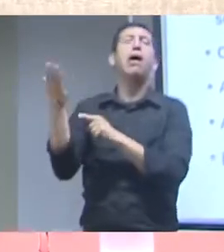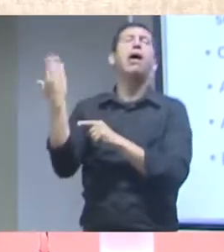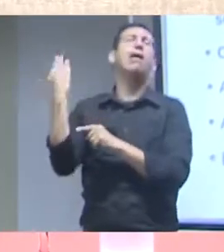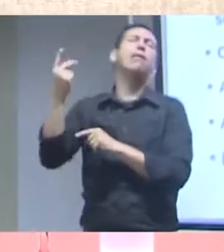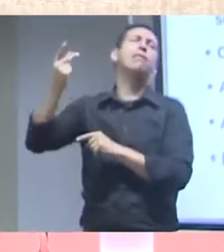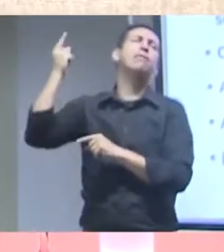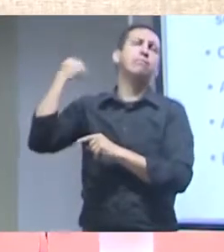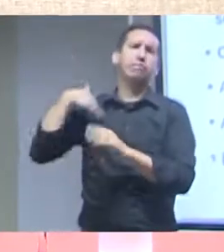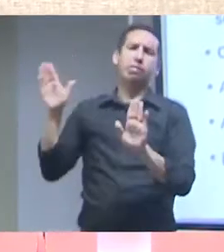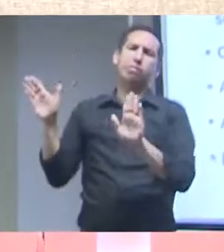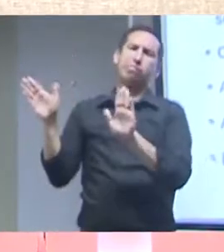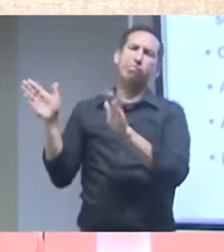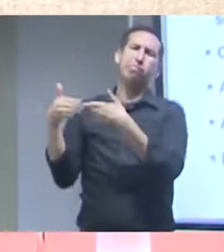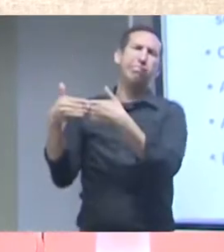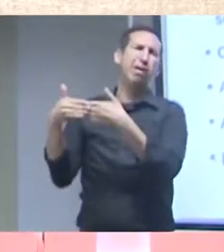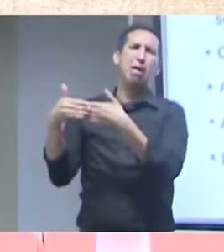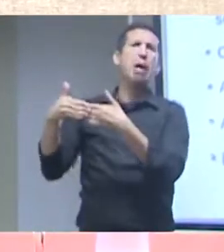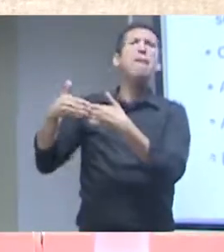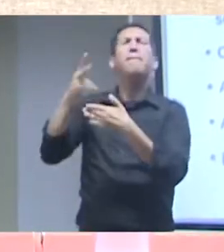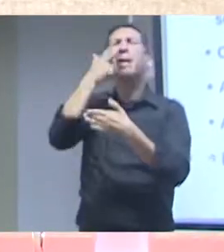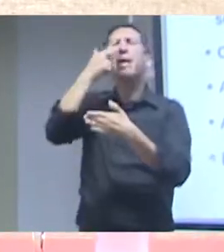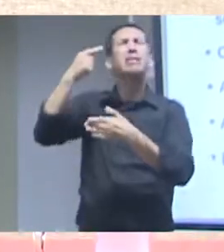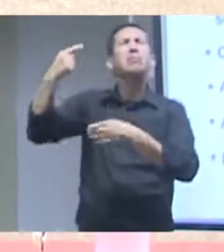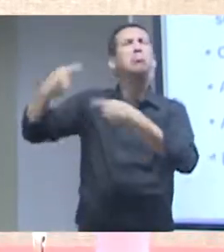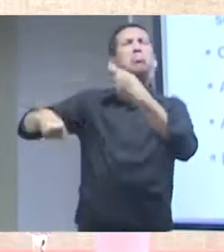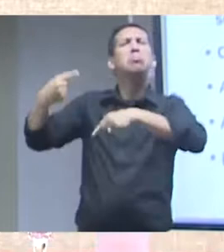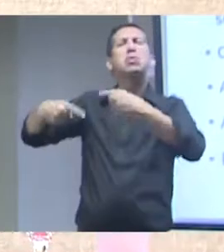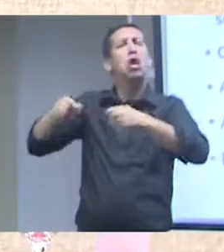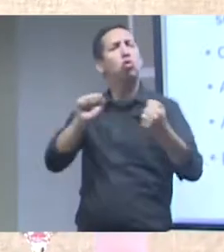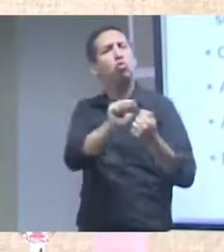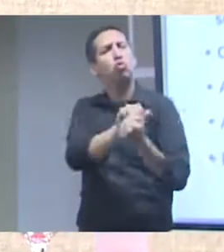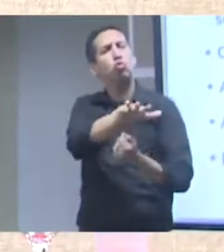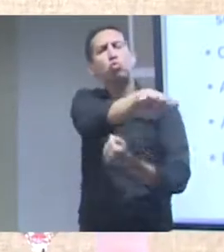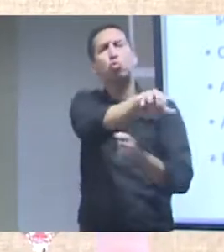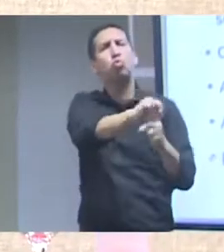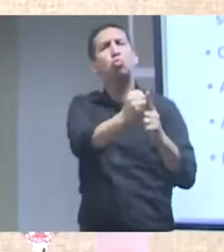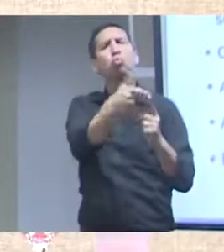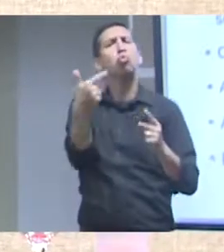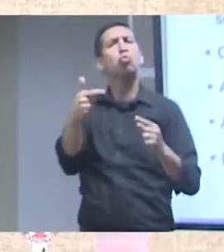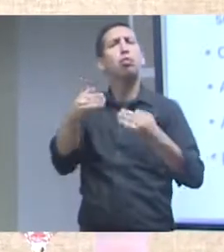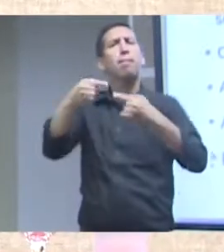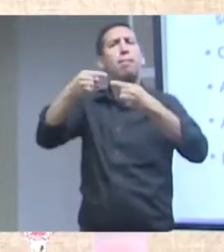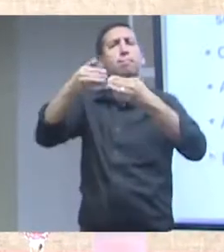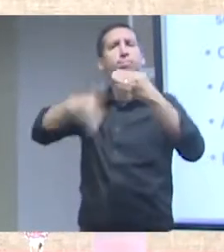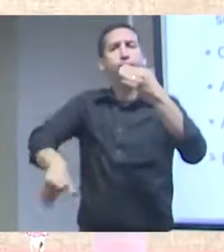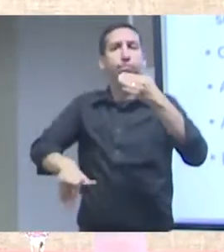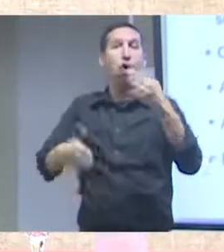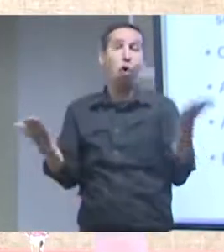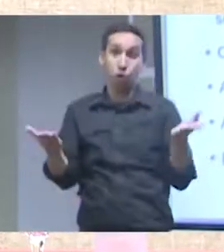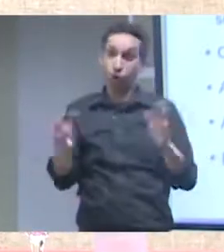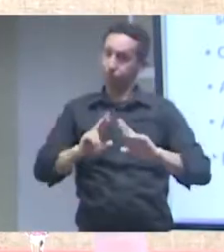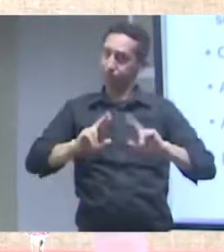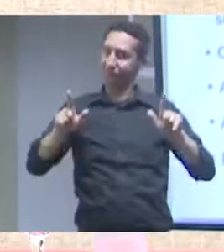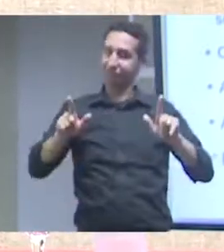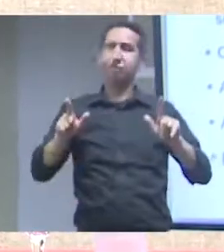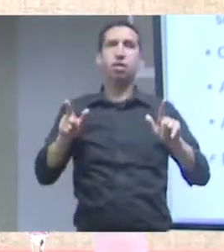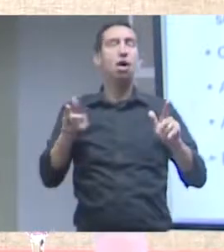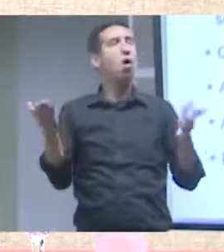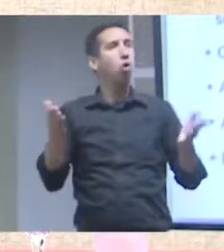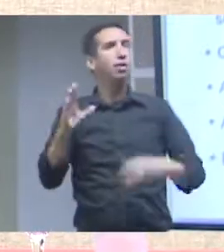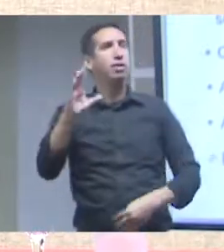relação com a sociedade, questionamentos hoje que colocam a ciência numa situação muito particular,